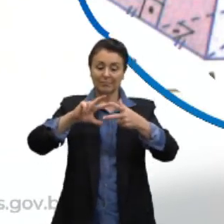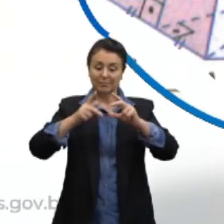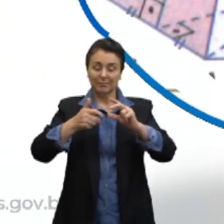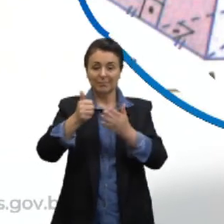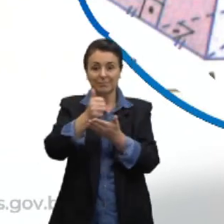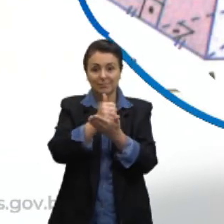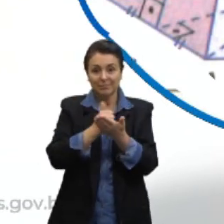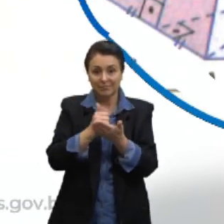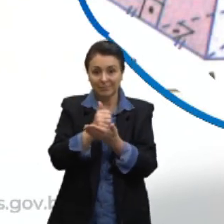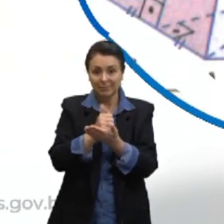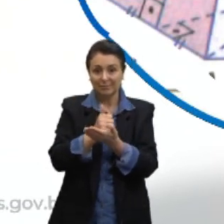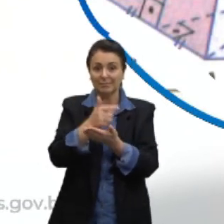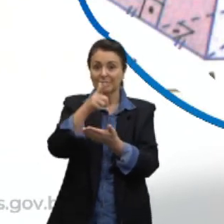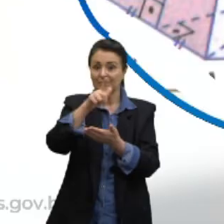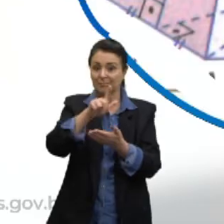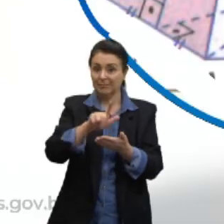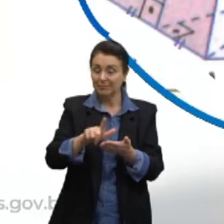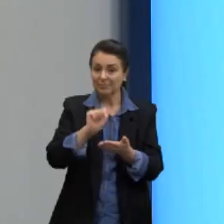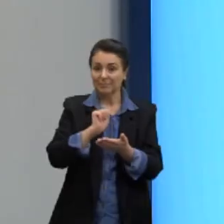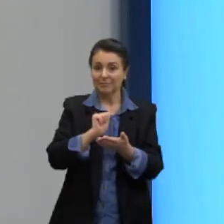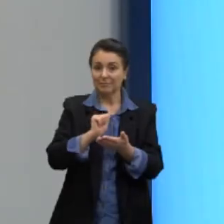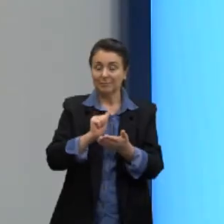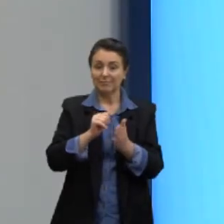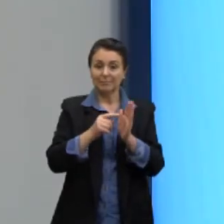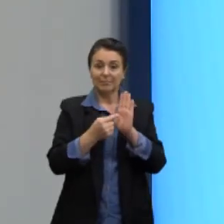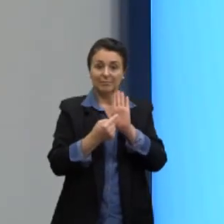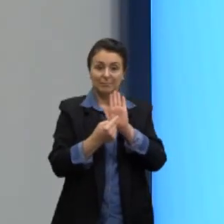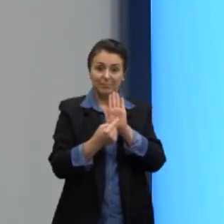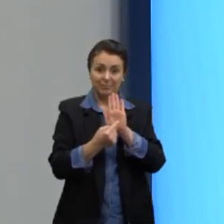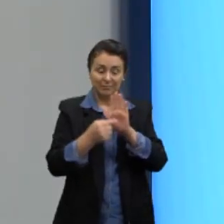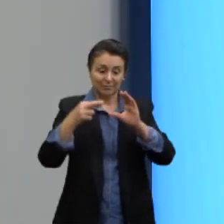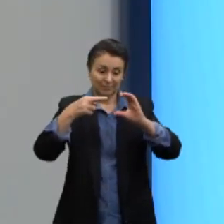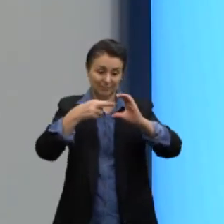base. Então, da mesma forma, indicando aqui este raio,